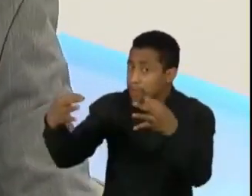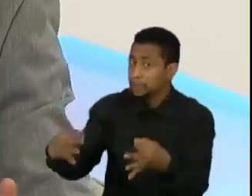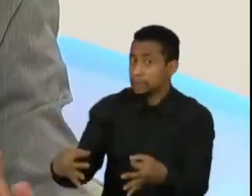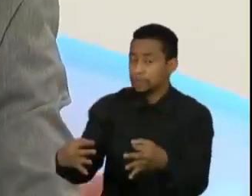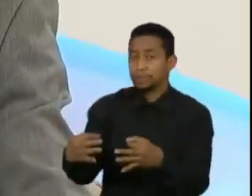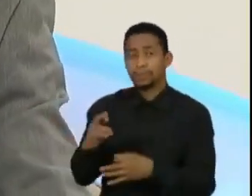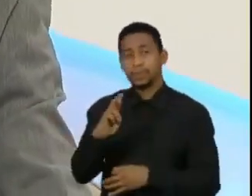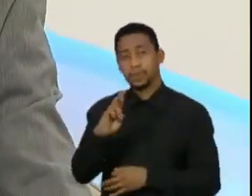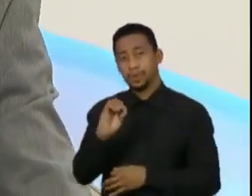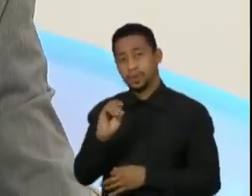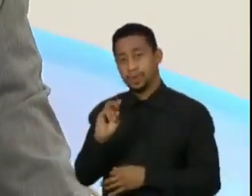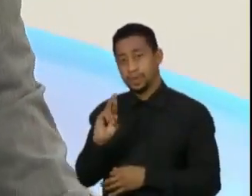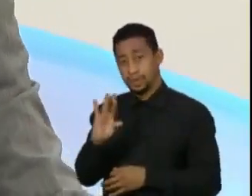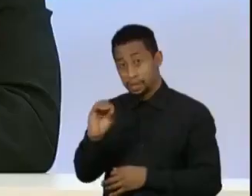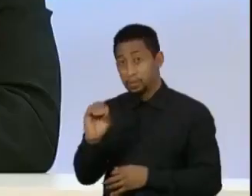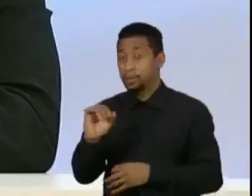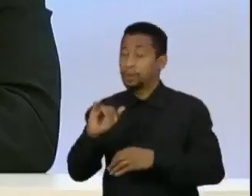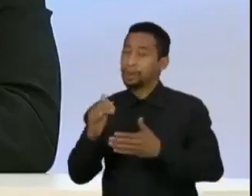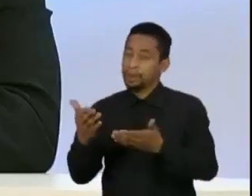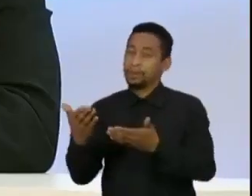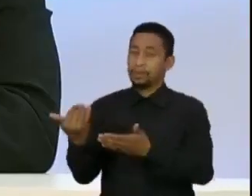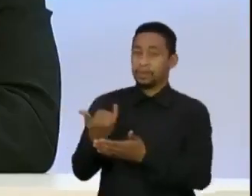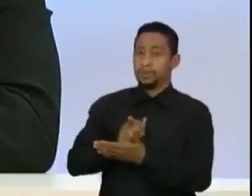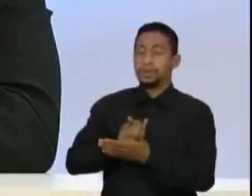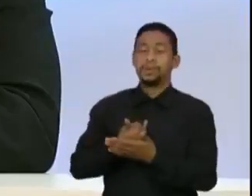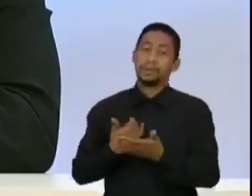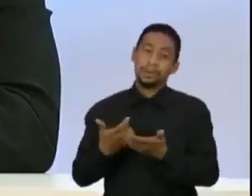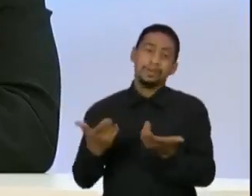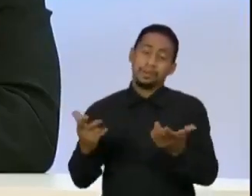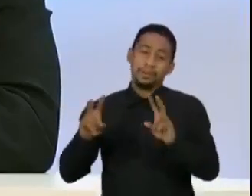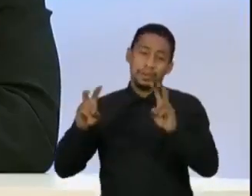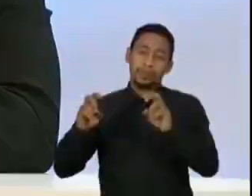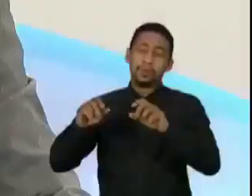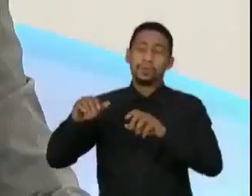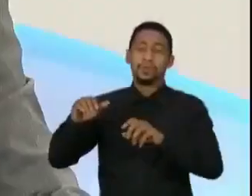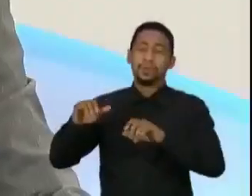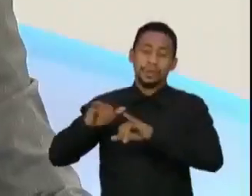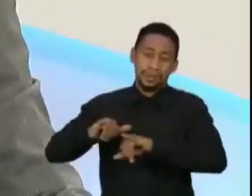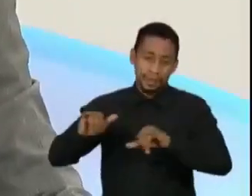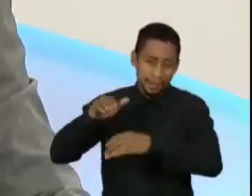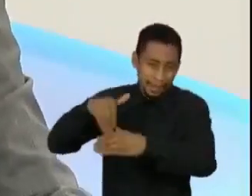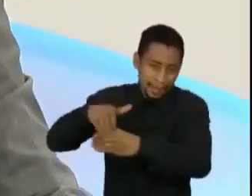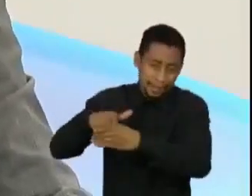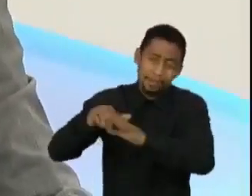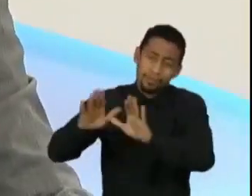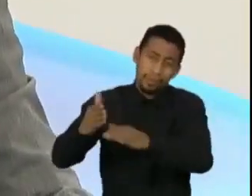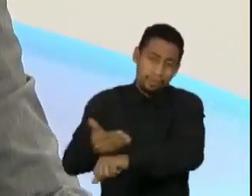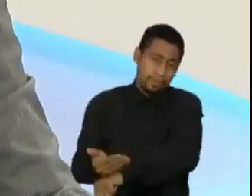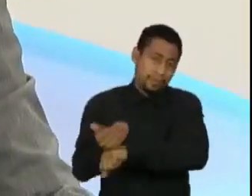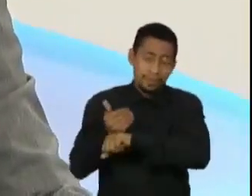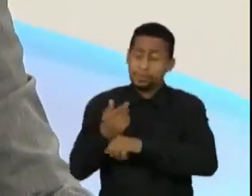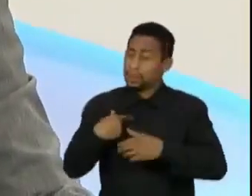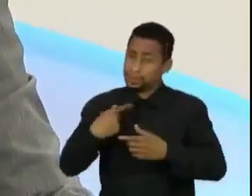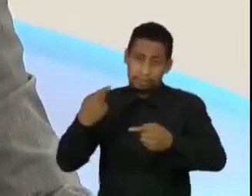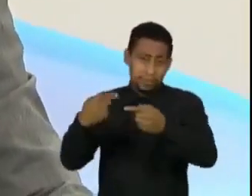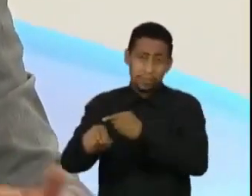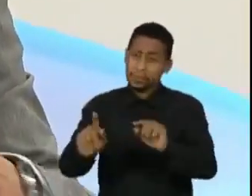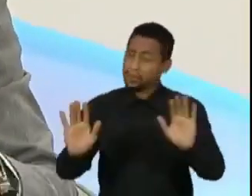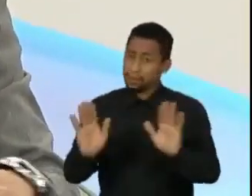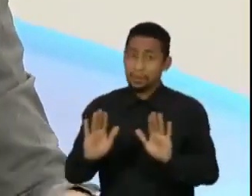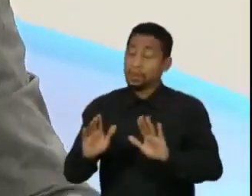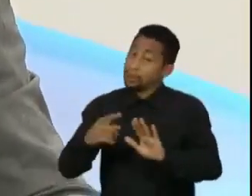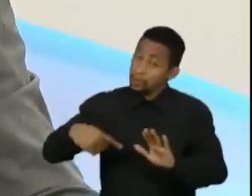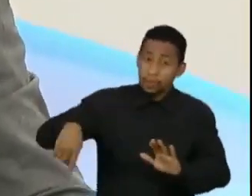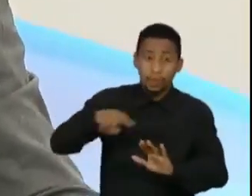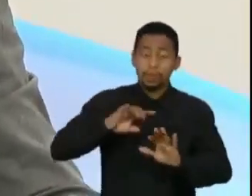O Rodrigo falou, estão antecipando a discussão eleitoral, acho que é uma grande falha. Mas no momento apropriado, a gente precisa todos nos unir